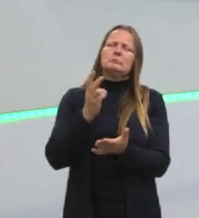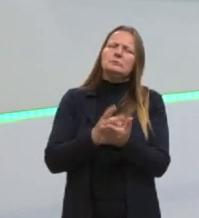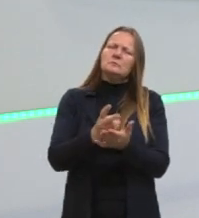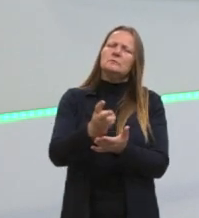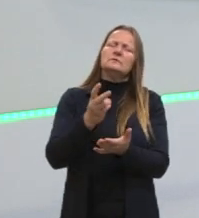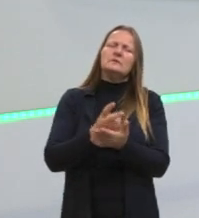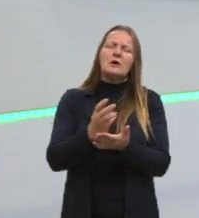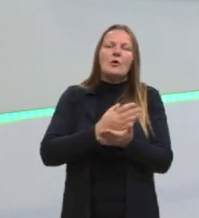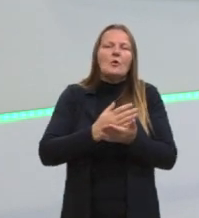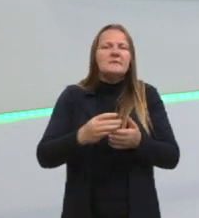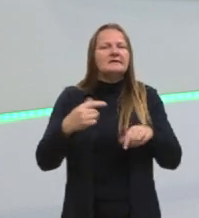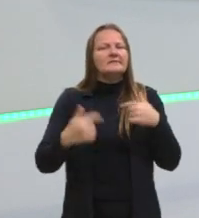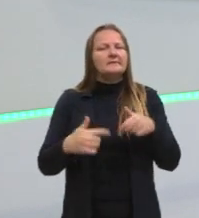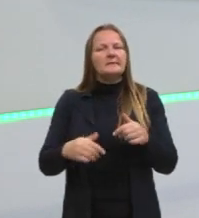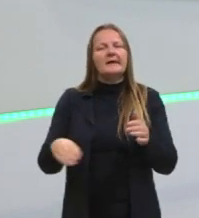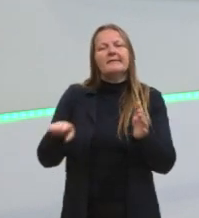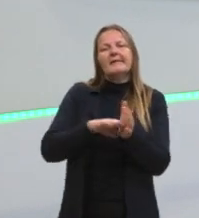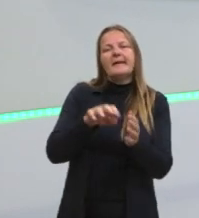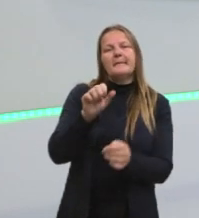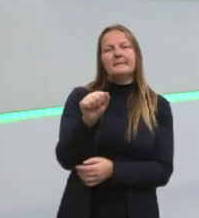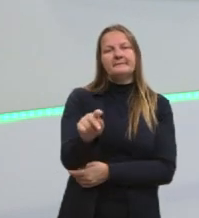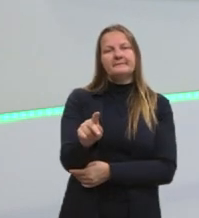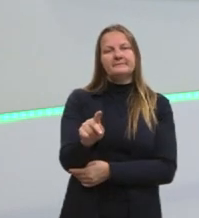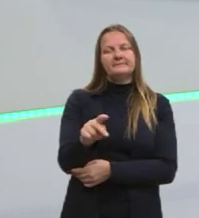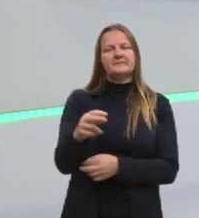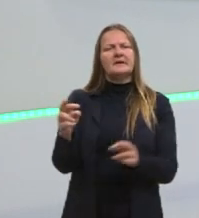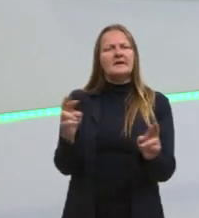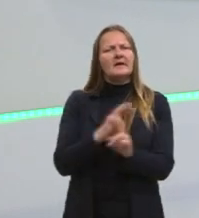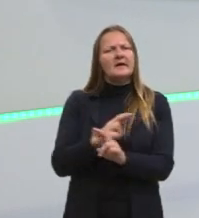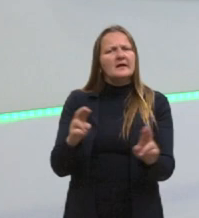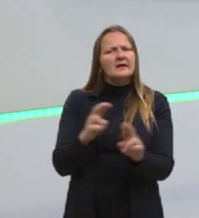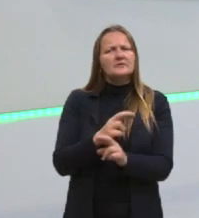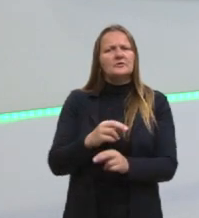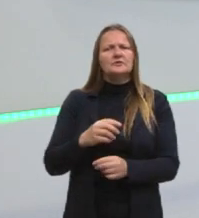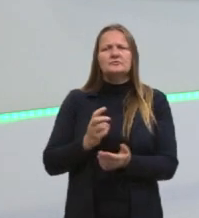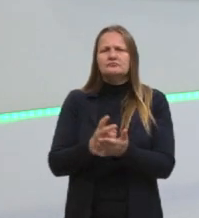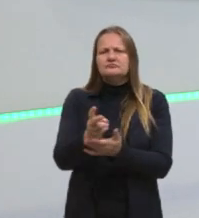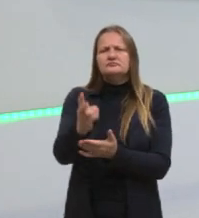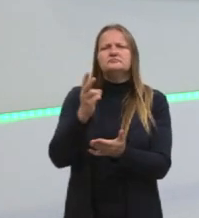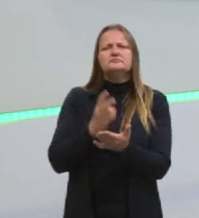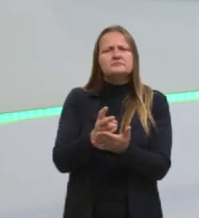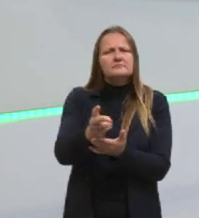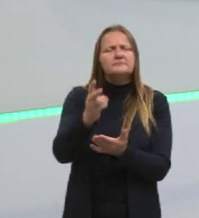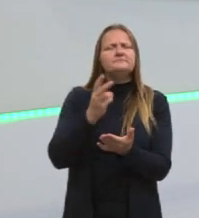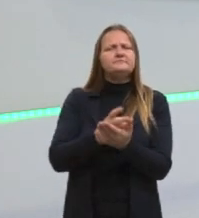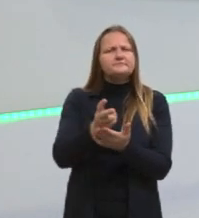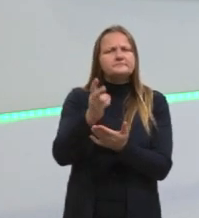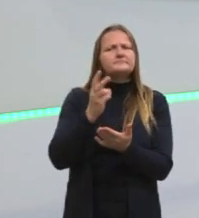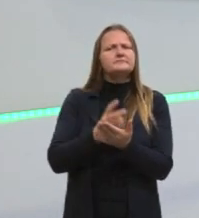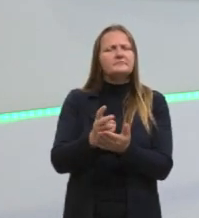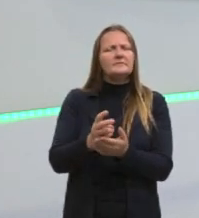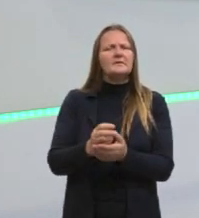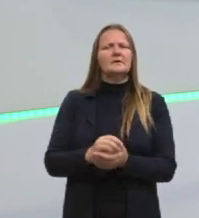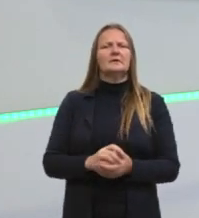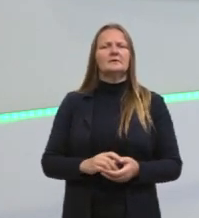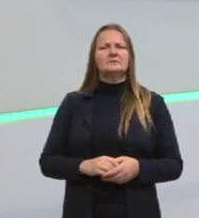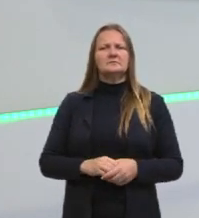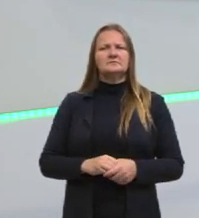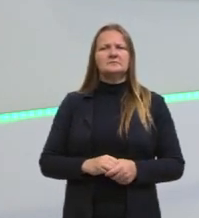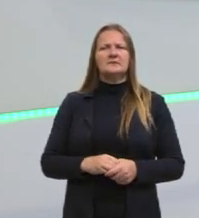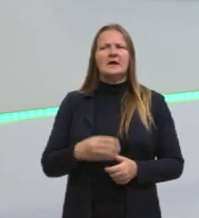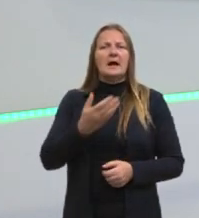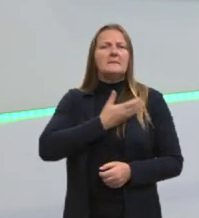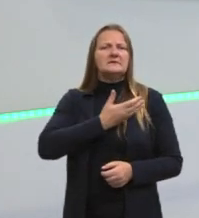Entravam na empresa e se aposentavam na empresa. As relações afetivas eram muito poucas e duradouras. As